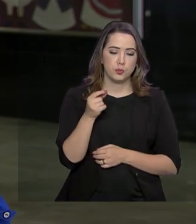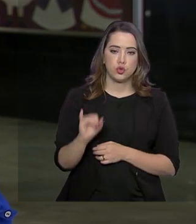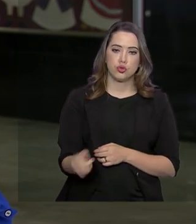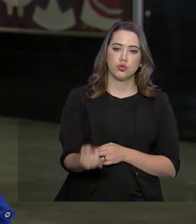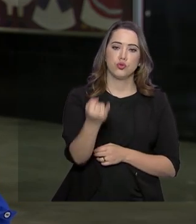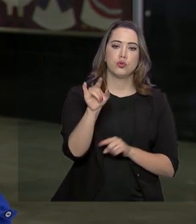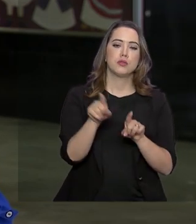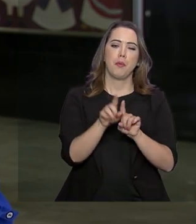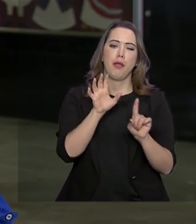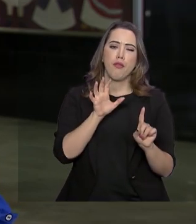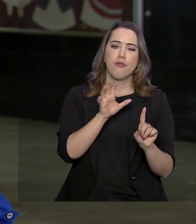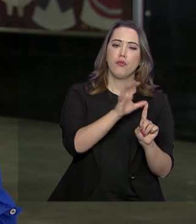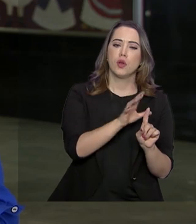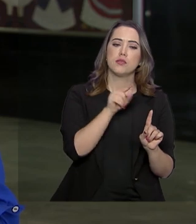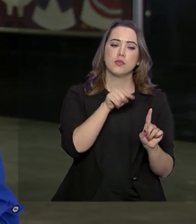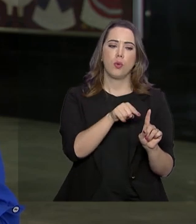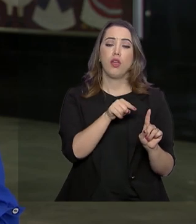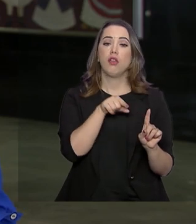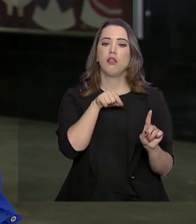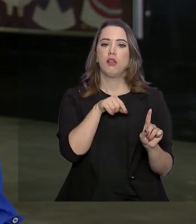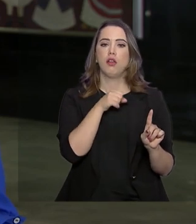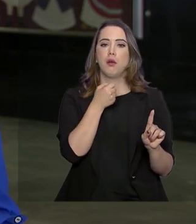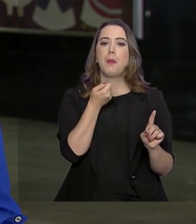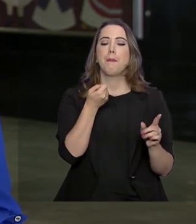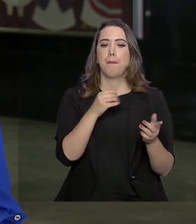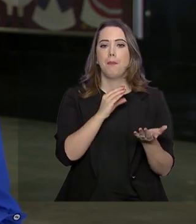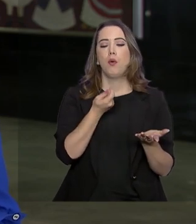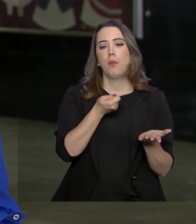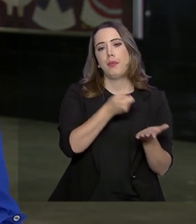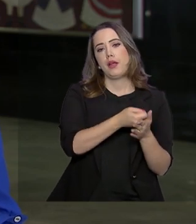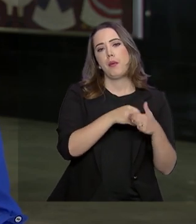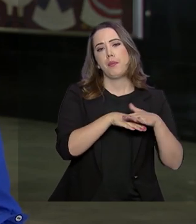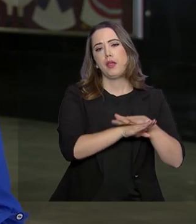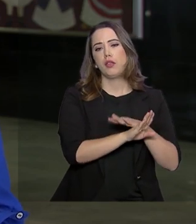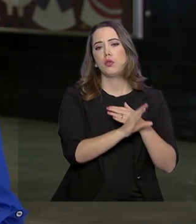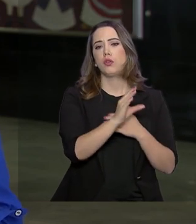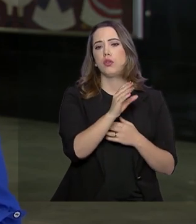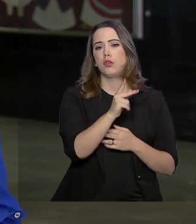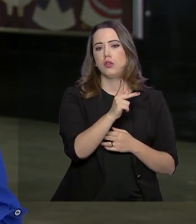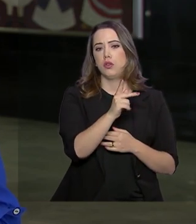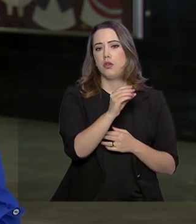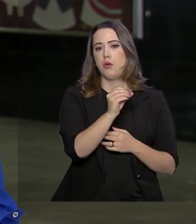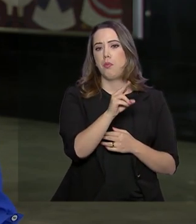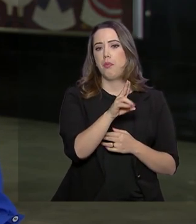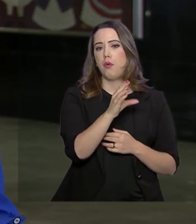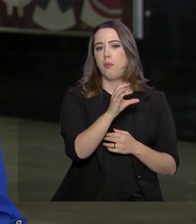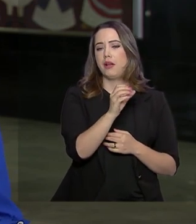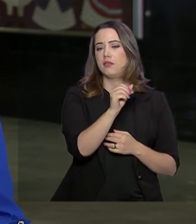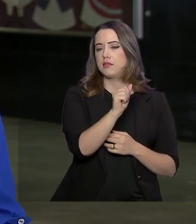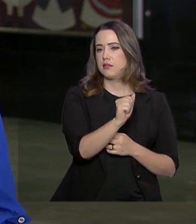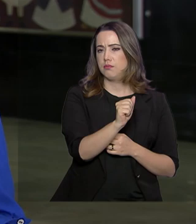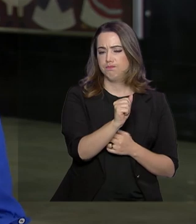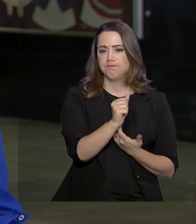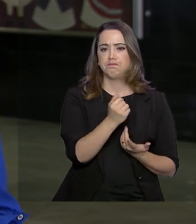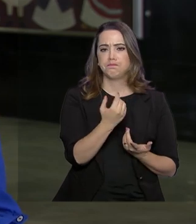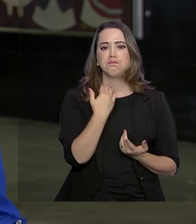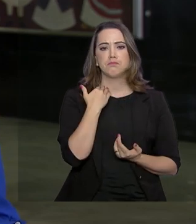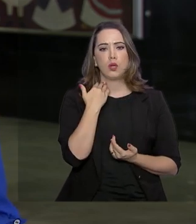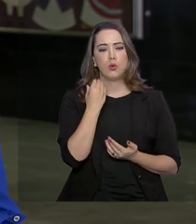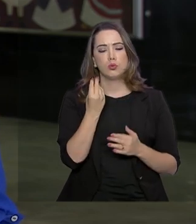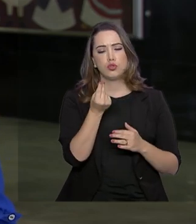influencia diretamente em aplicações financeiras, como a caderneta de poupança e